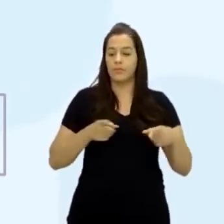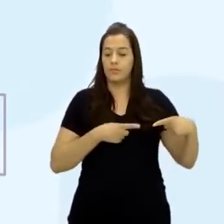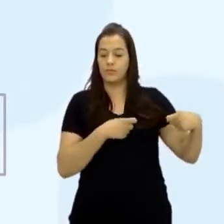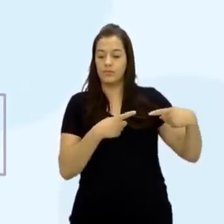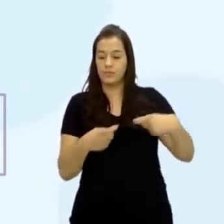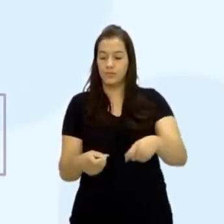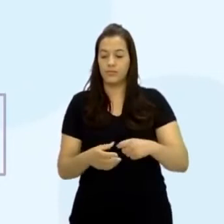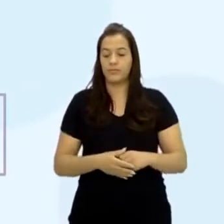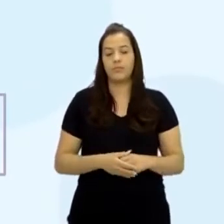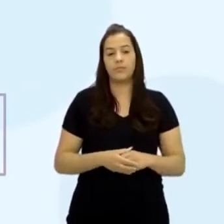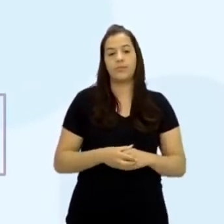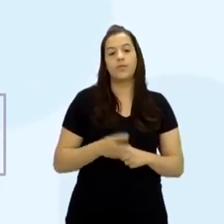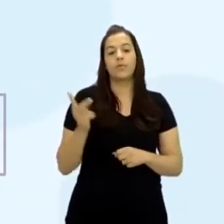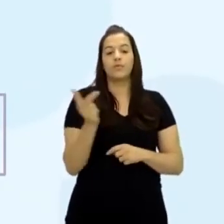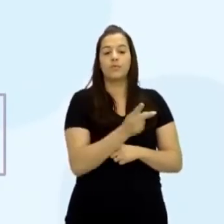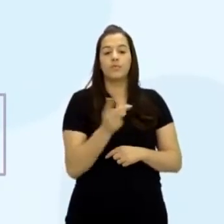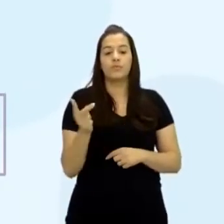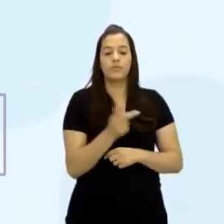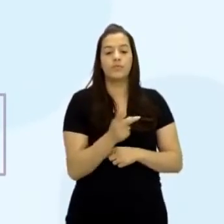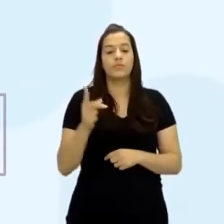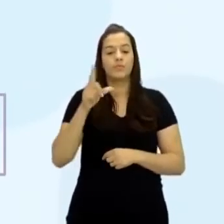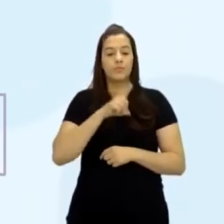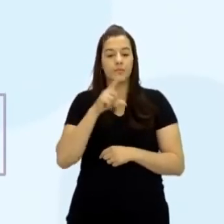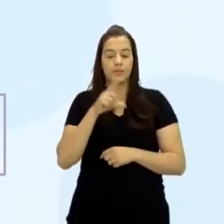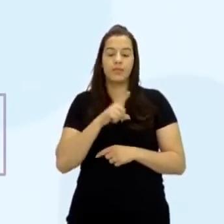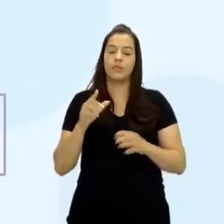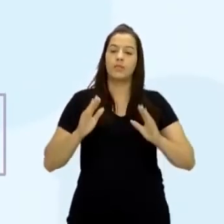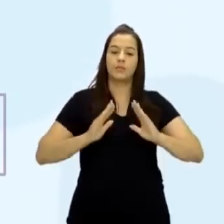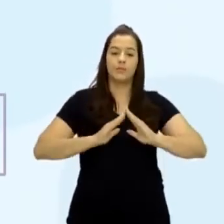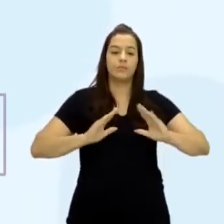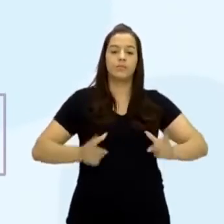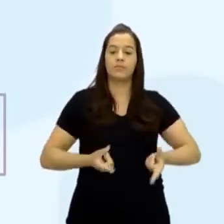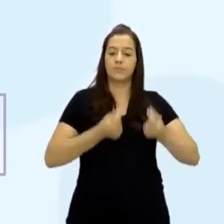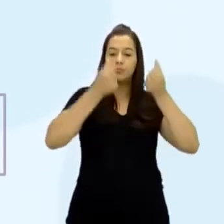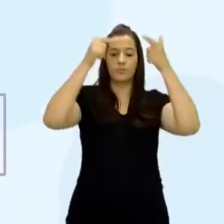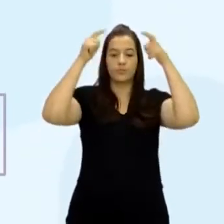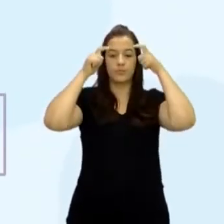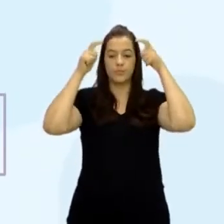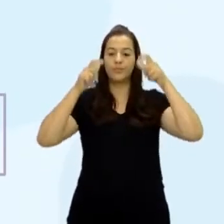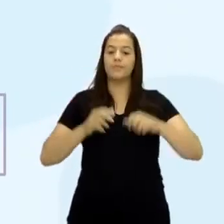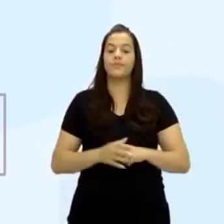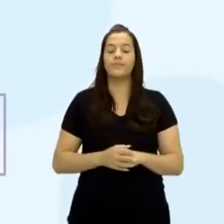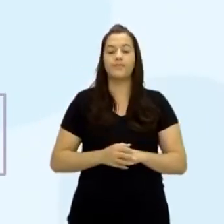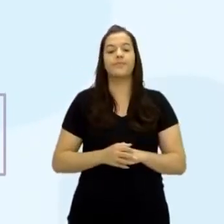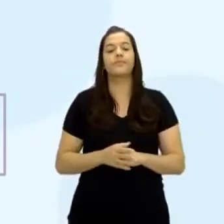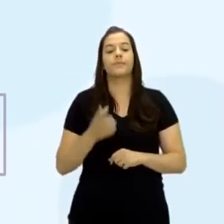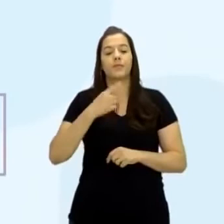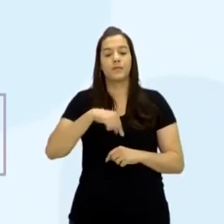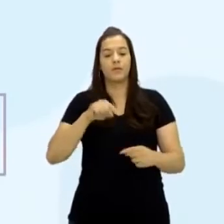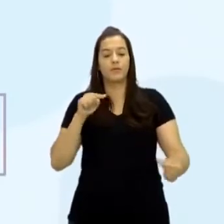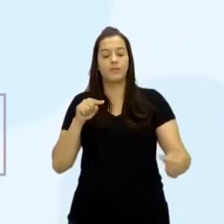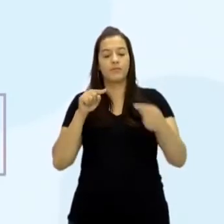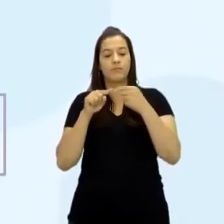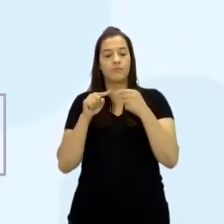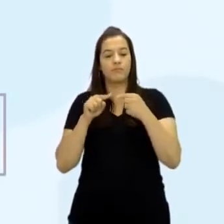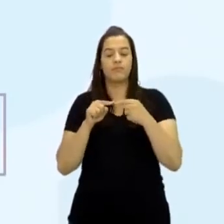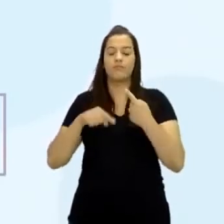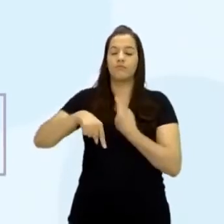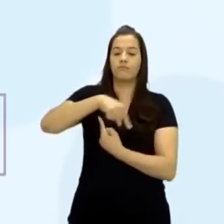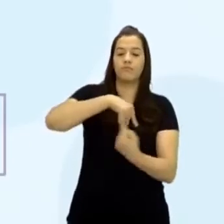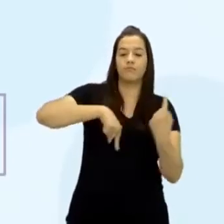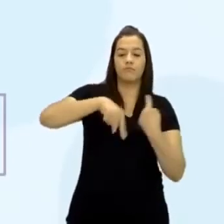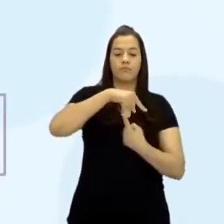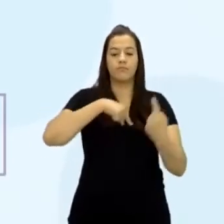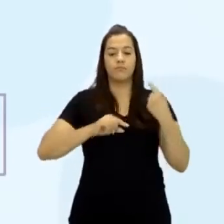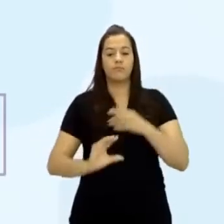Suzerano e vassalo, ambos são parte da nobreza, certo? Então, nós temos essa relação, né? É uma relação